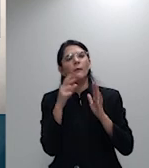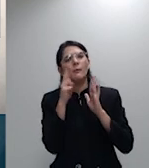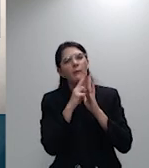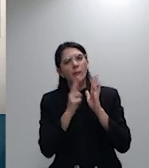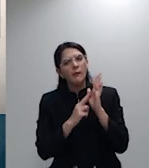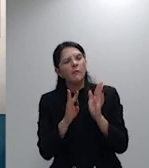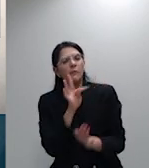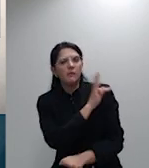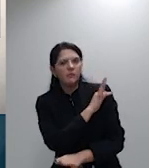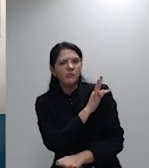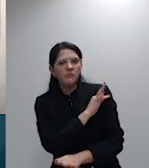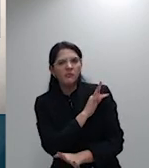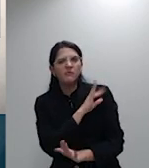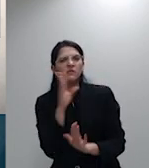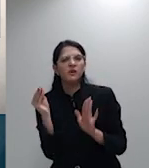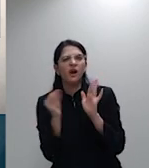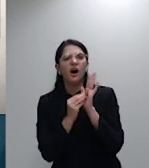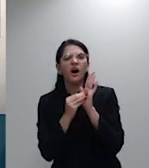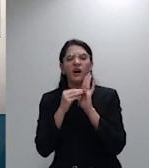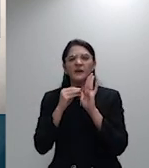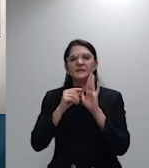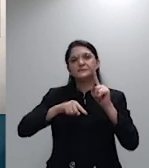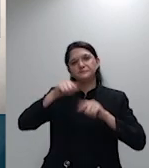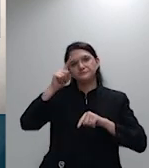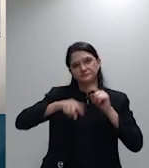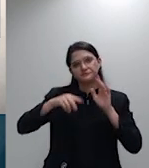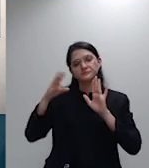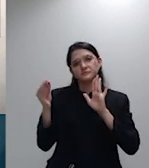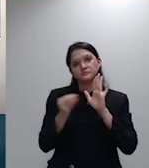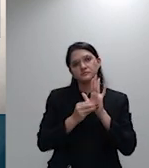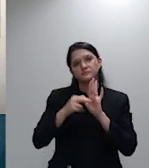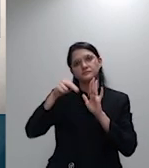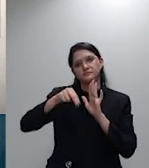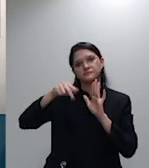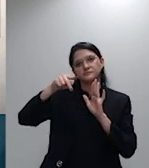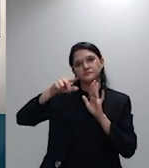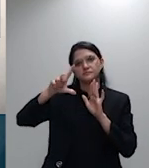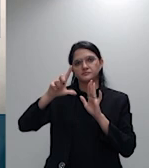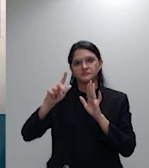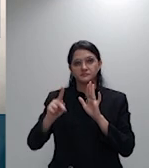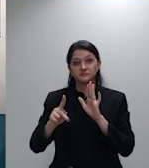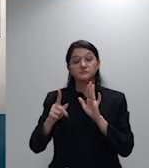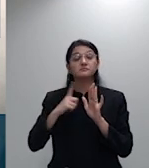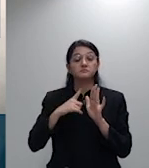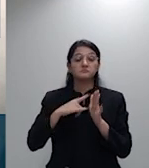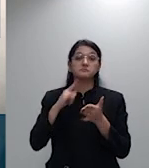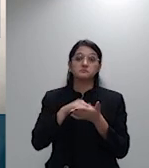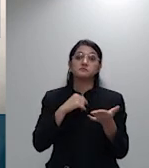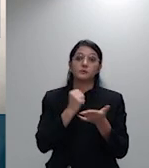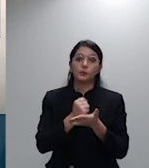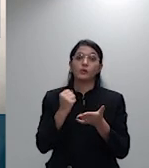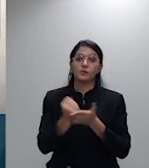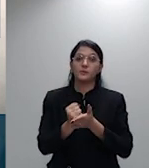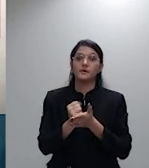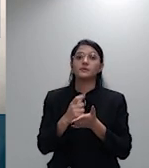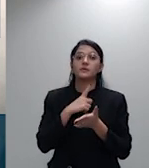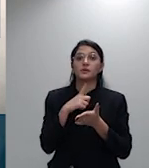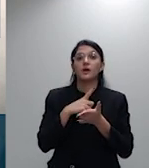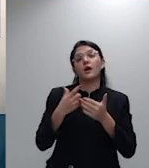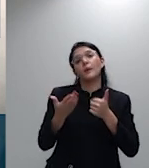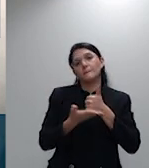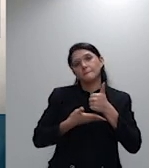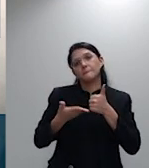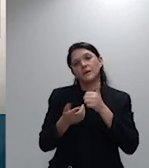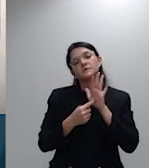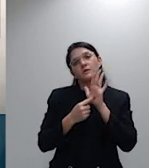documento bastante para provar a existência de base atuarial idônea para o reajuste por faixa etária